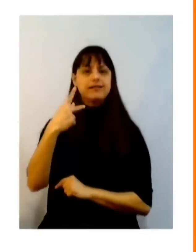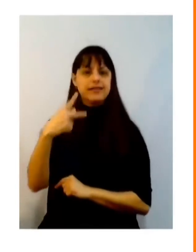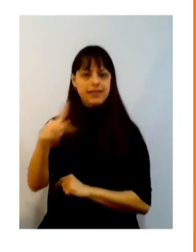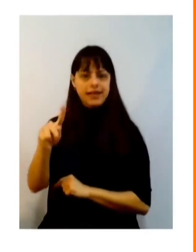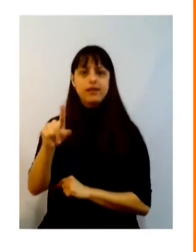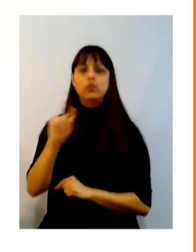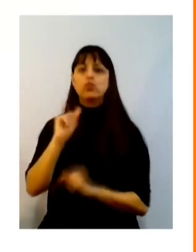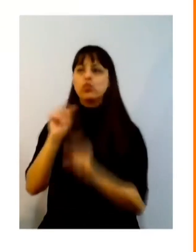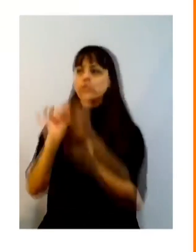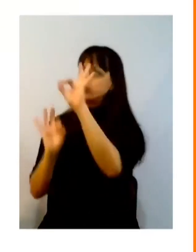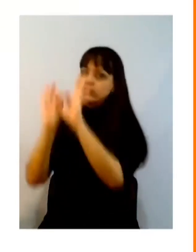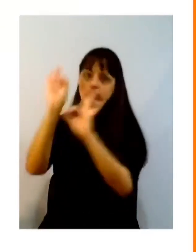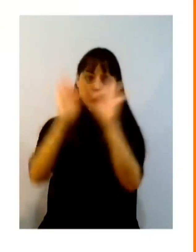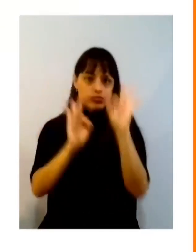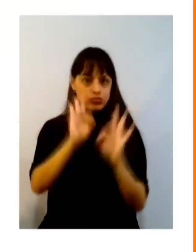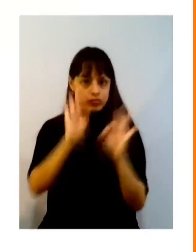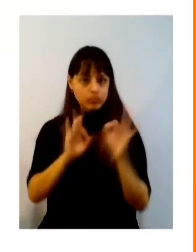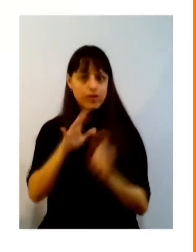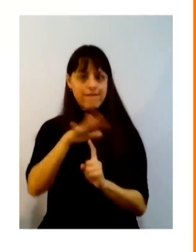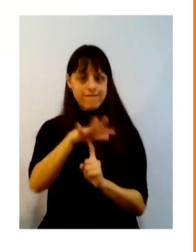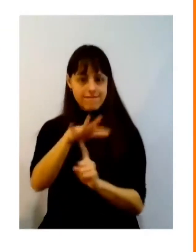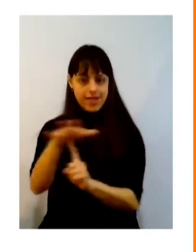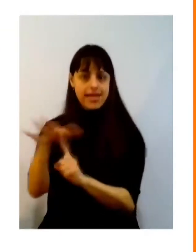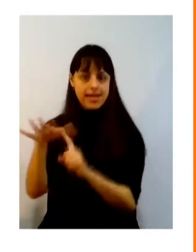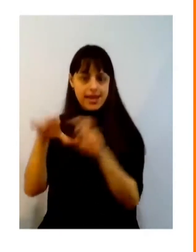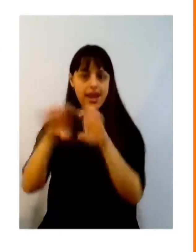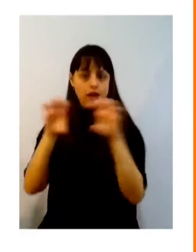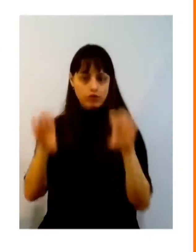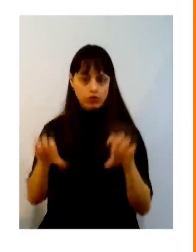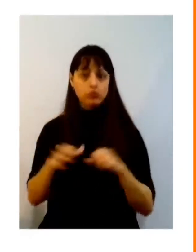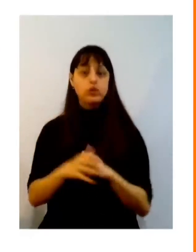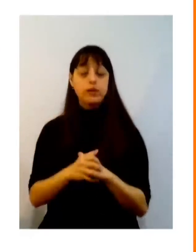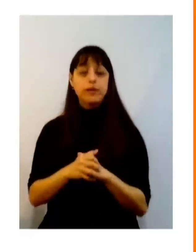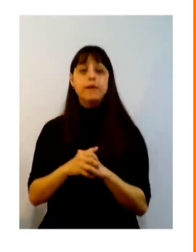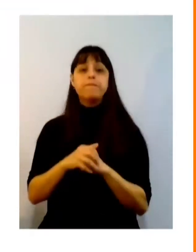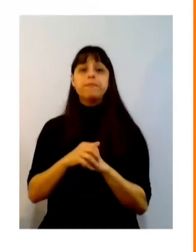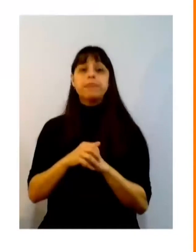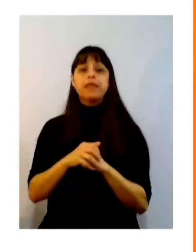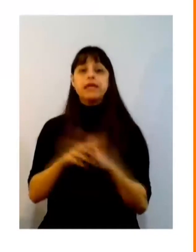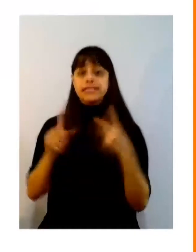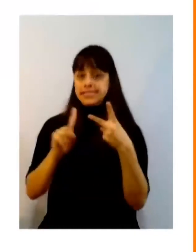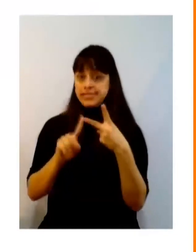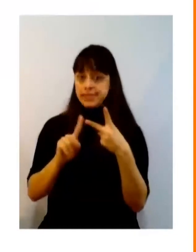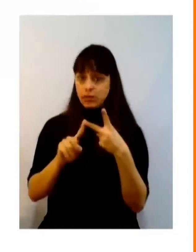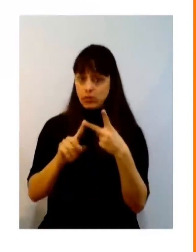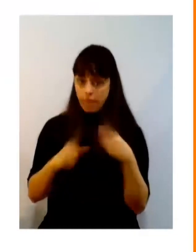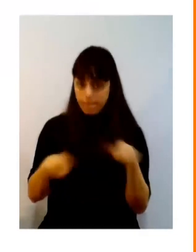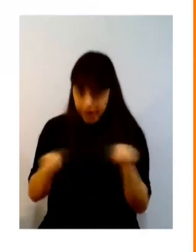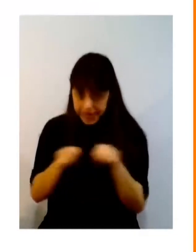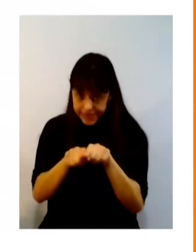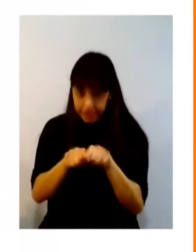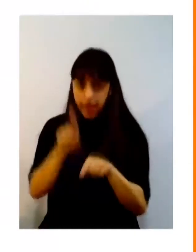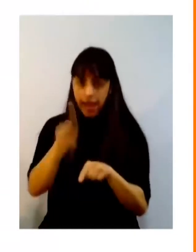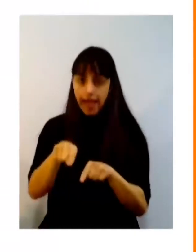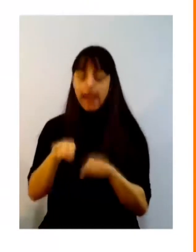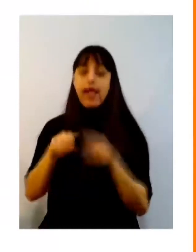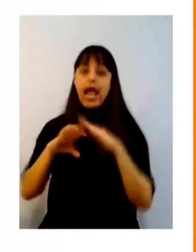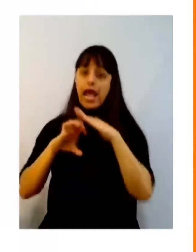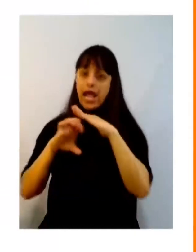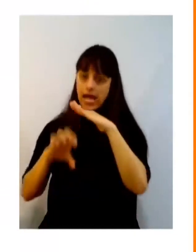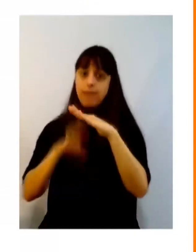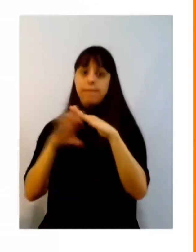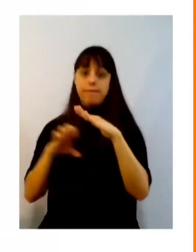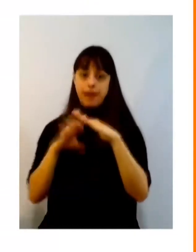deles o segundo são as empresas a gente tem esse ano acho que foi muito interessante a relação que a gente fez estipulou com as empresas